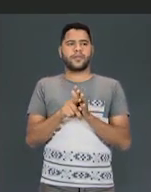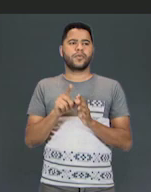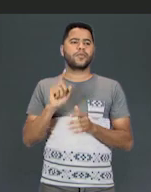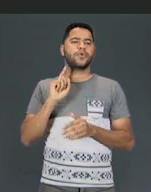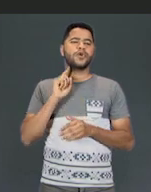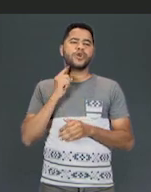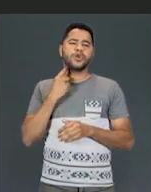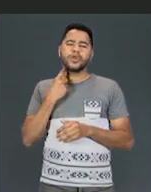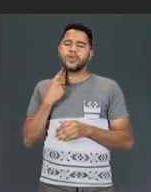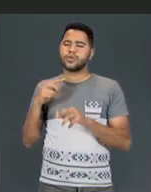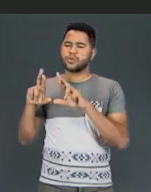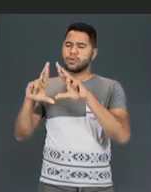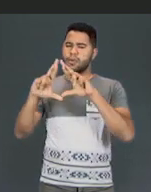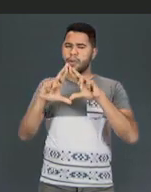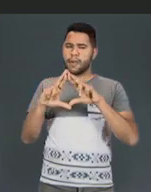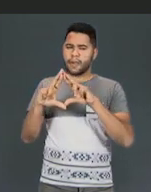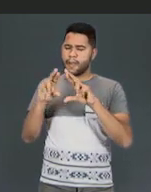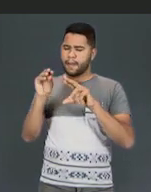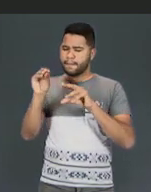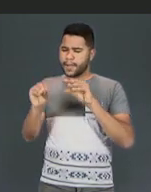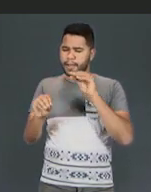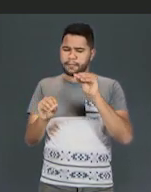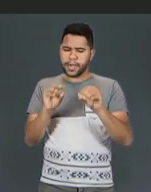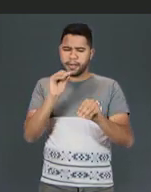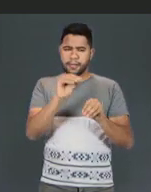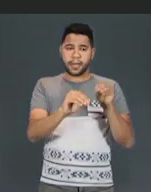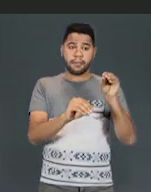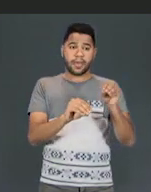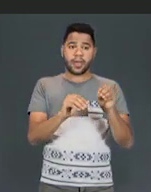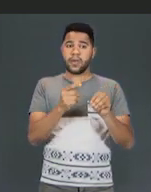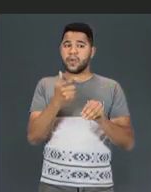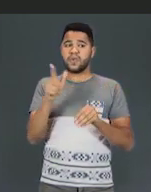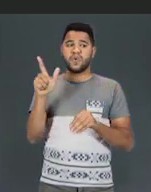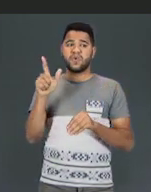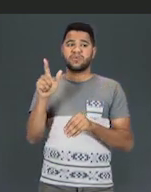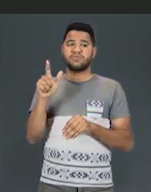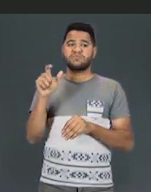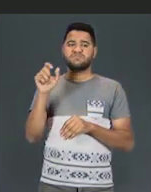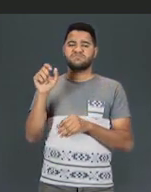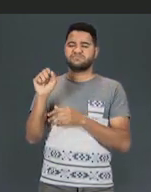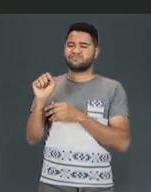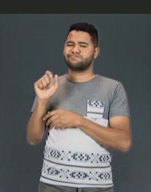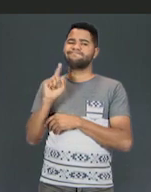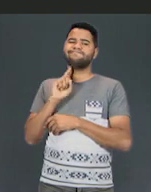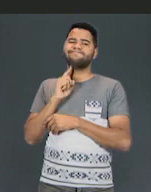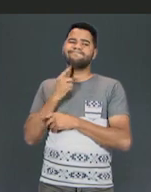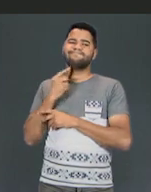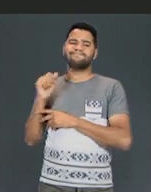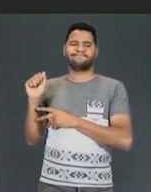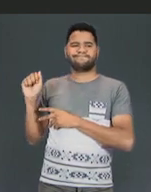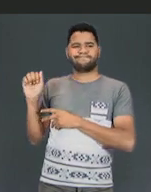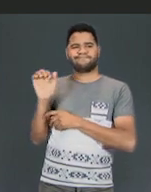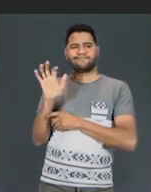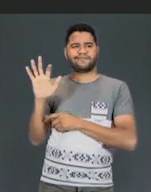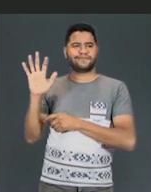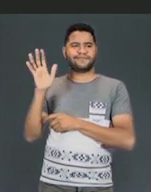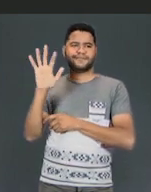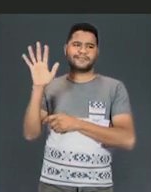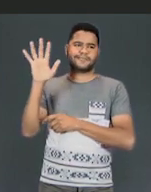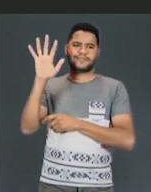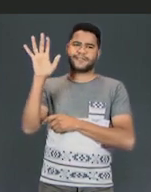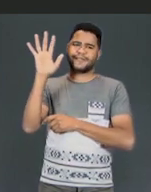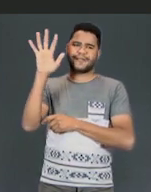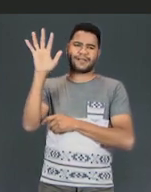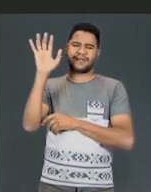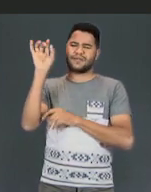lixo reciclado, separado. E o outro lado, né? Who cares? Uma fábrica despejando